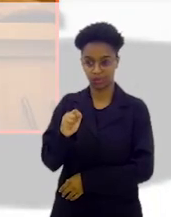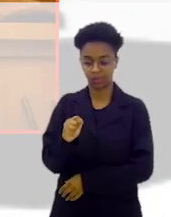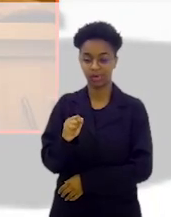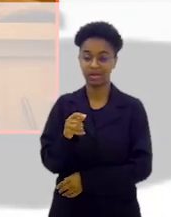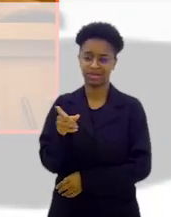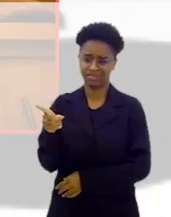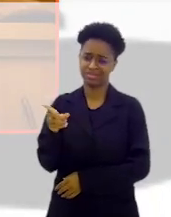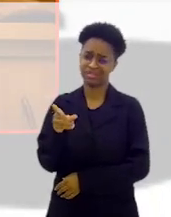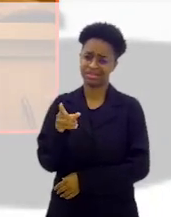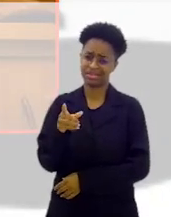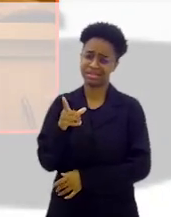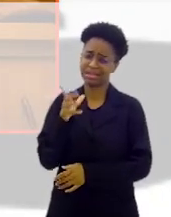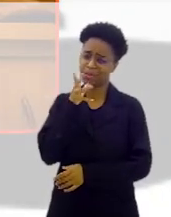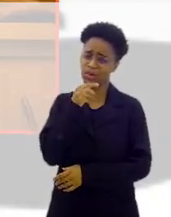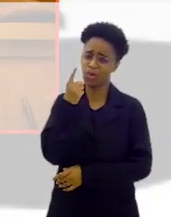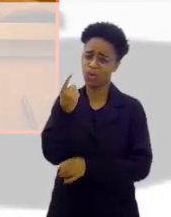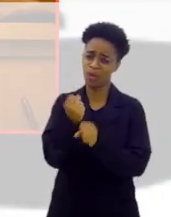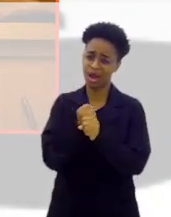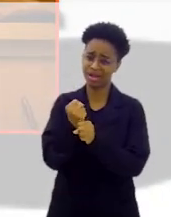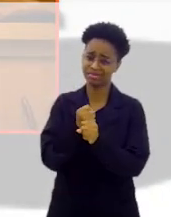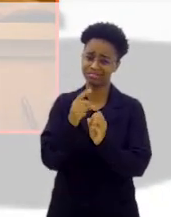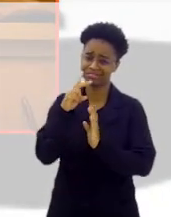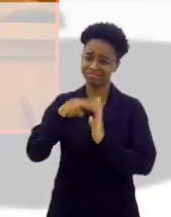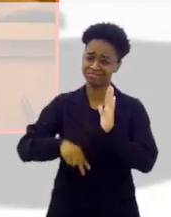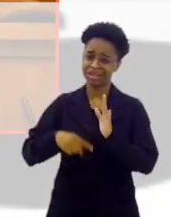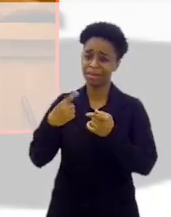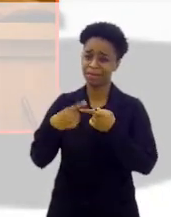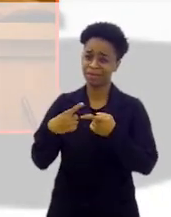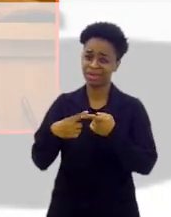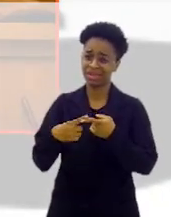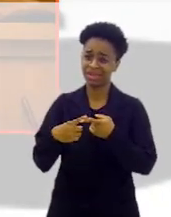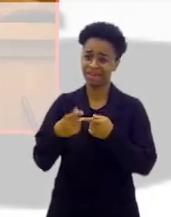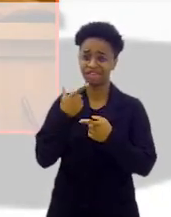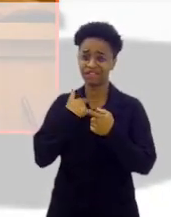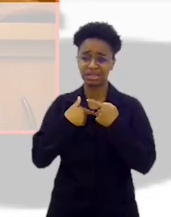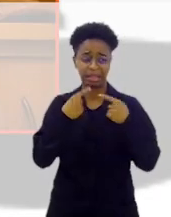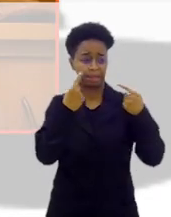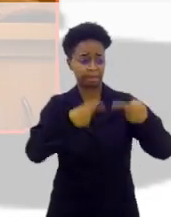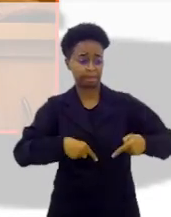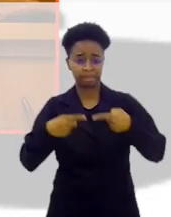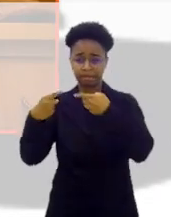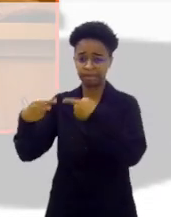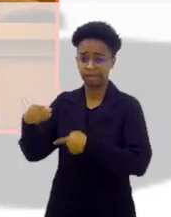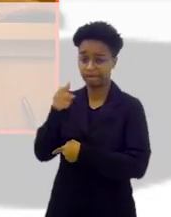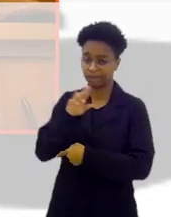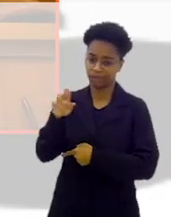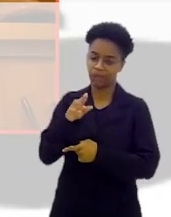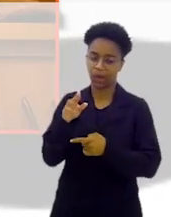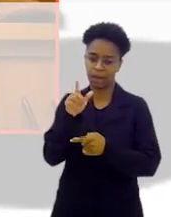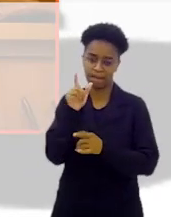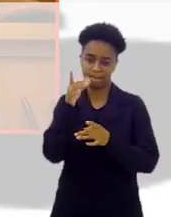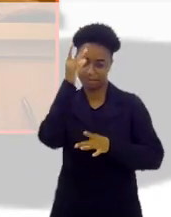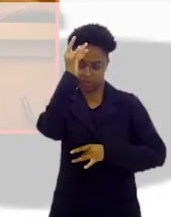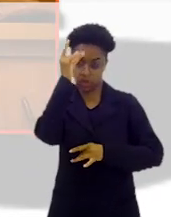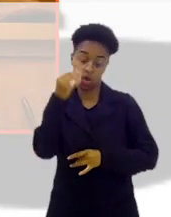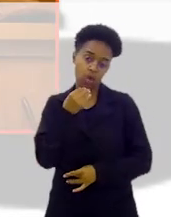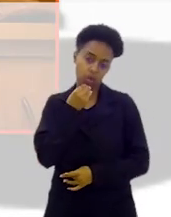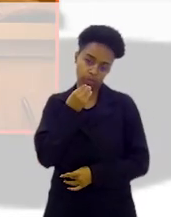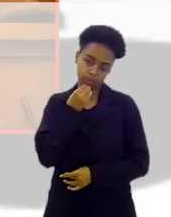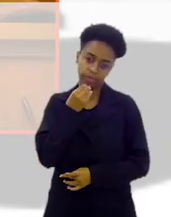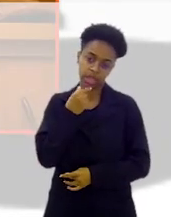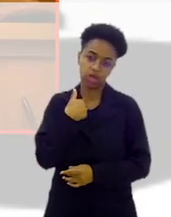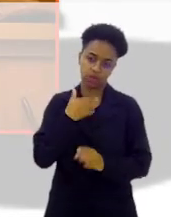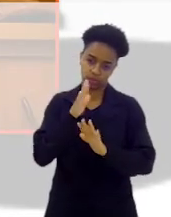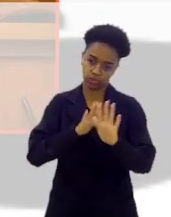Ele vai gastar um ano para ler, porque ele vai querer fazer um confronto de nome de pessoas. claro, eu